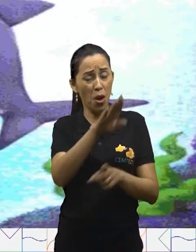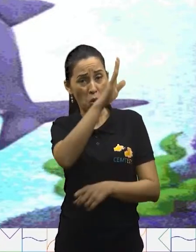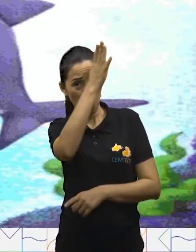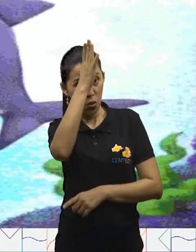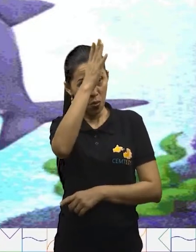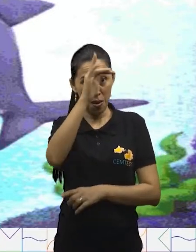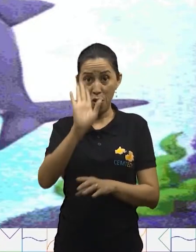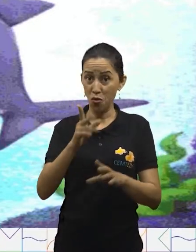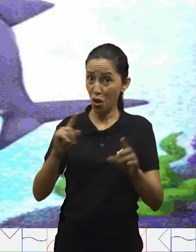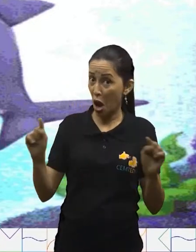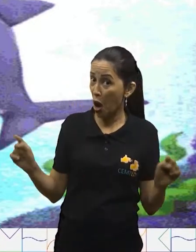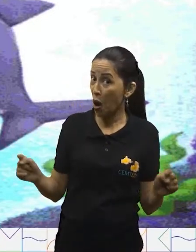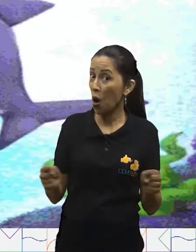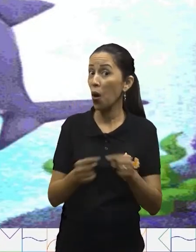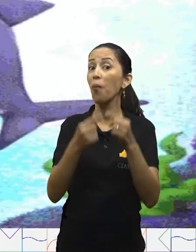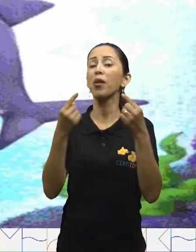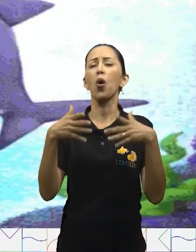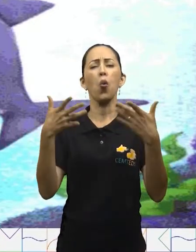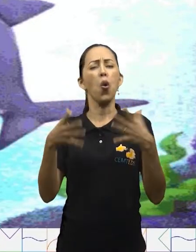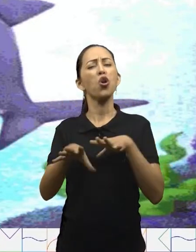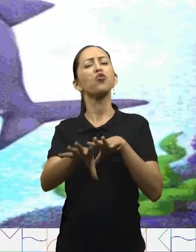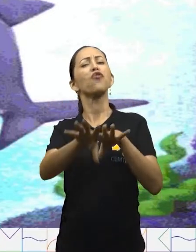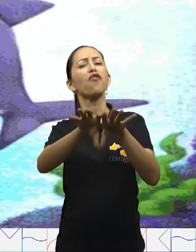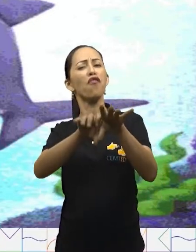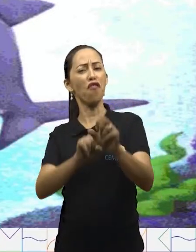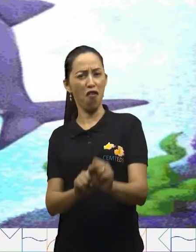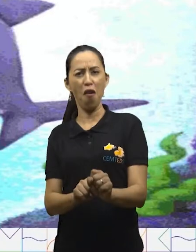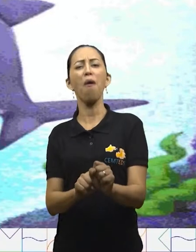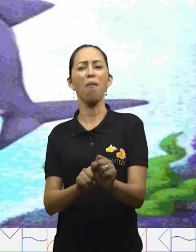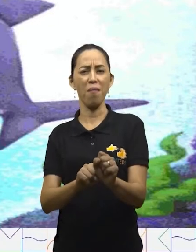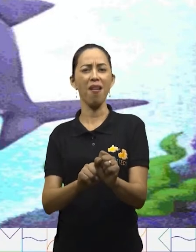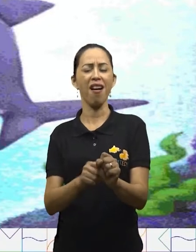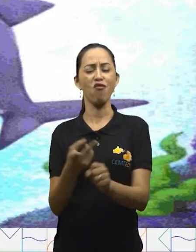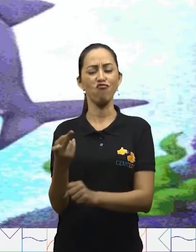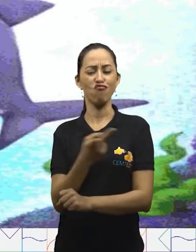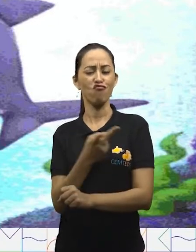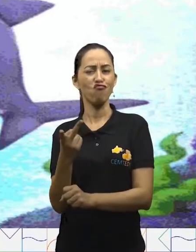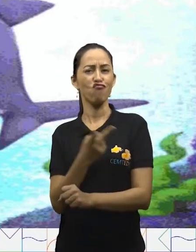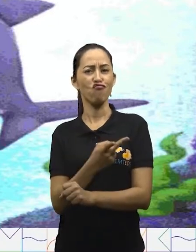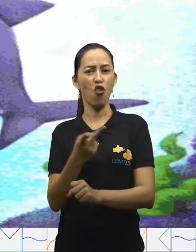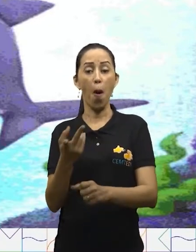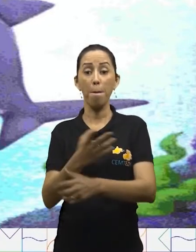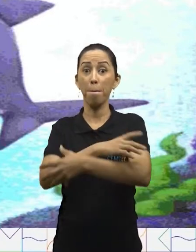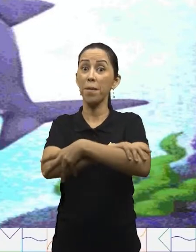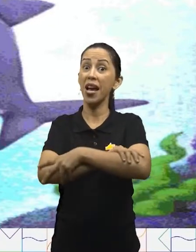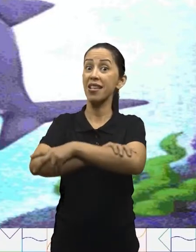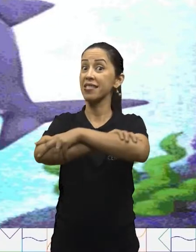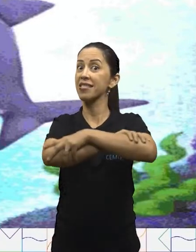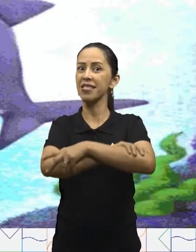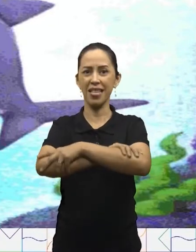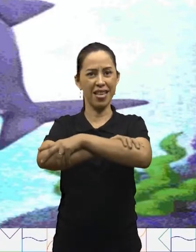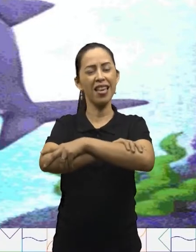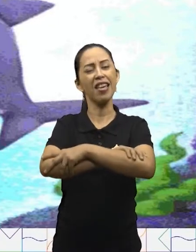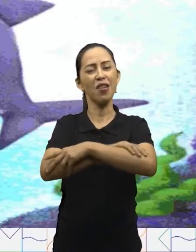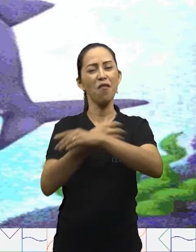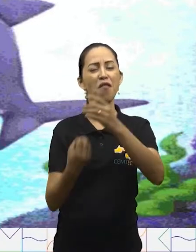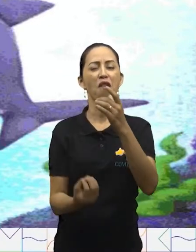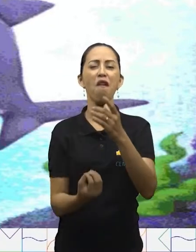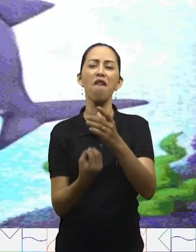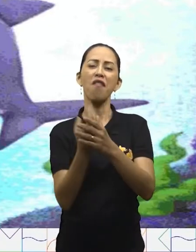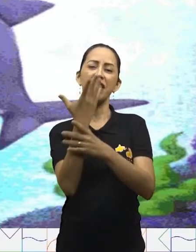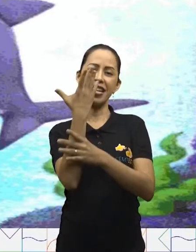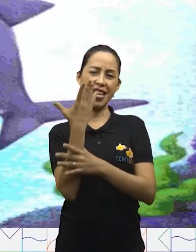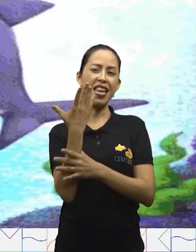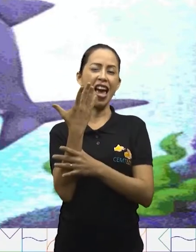quando se formarem, vão ser sócios, vão fundar uma grande agência de